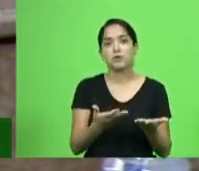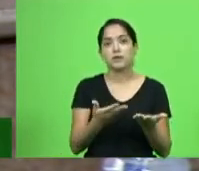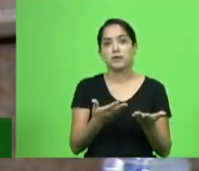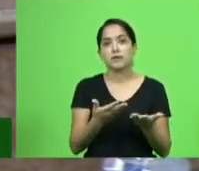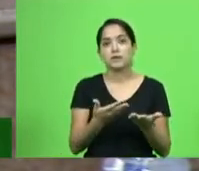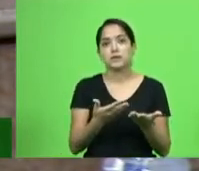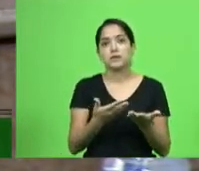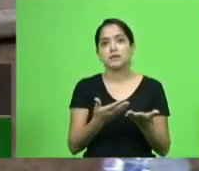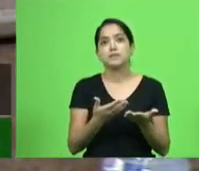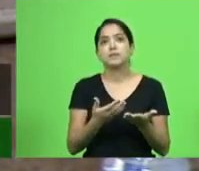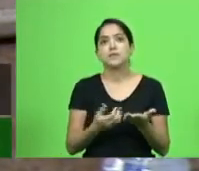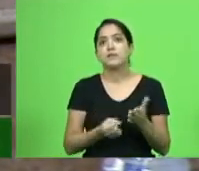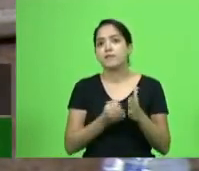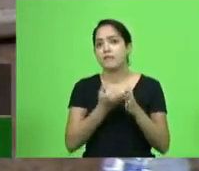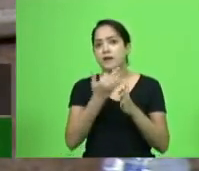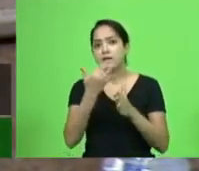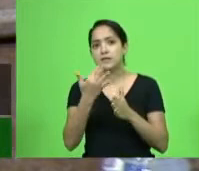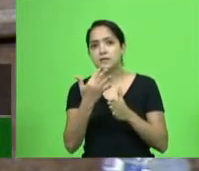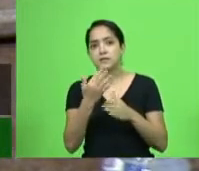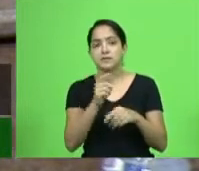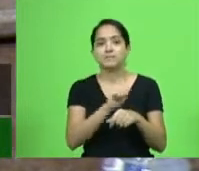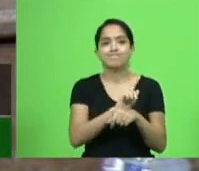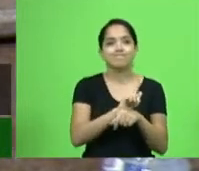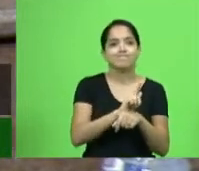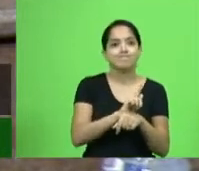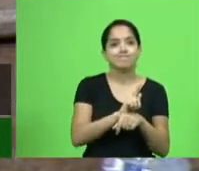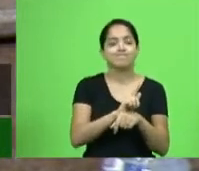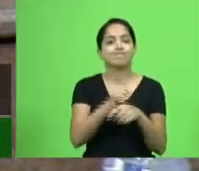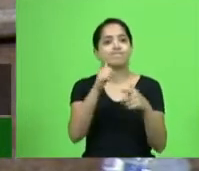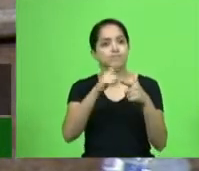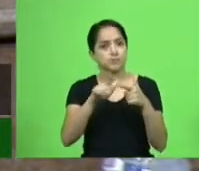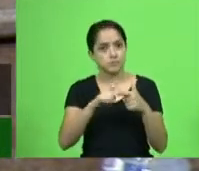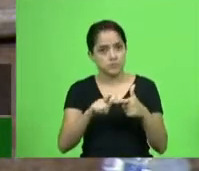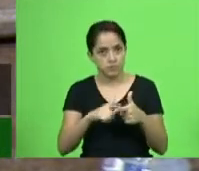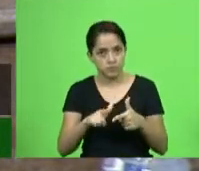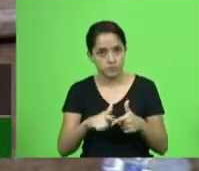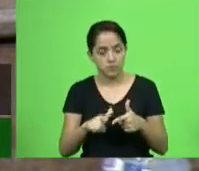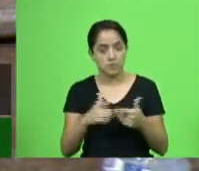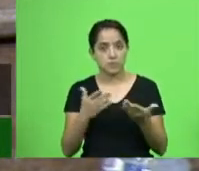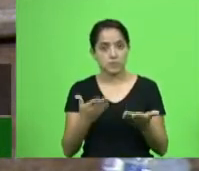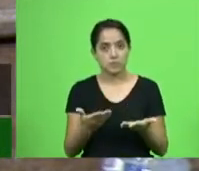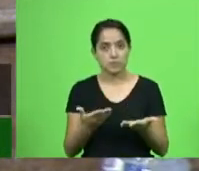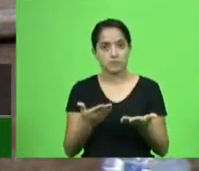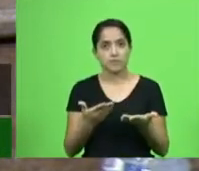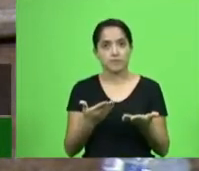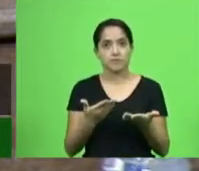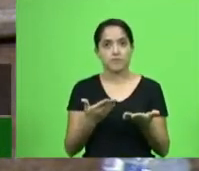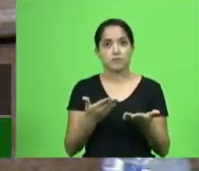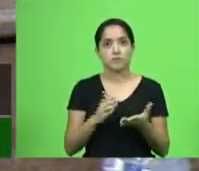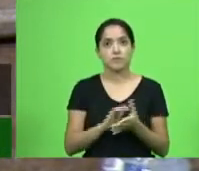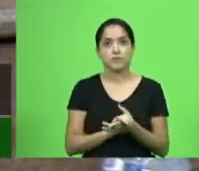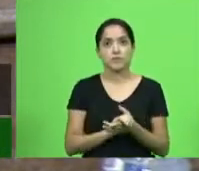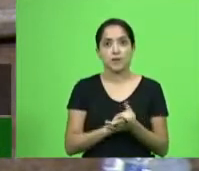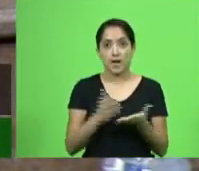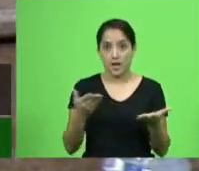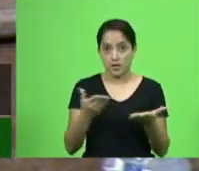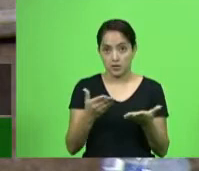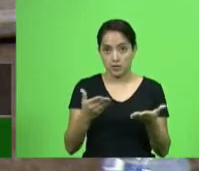diversas ingerências acontecendo no interior desse setor. E, esse ano,